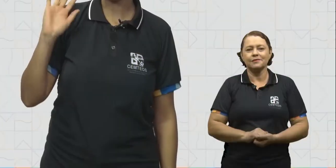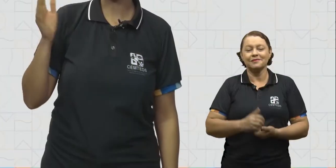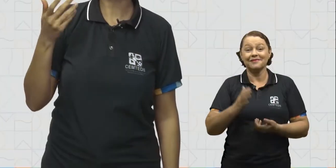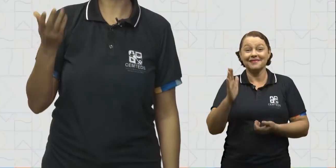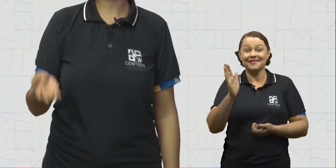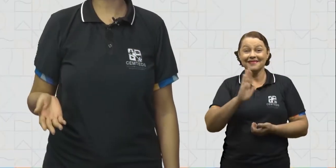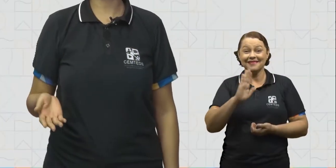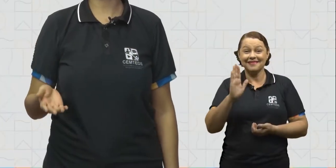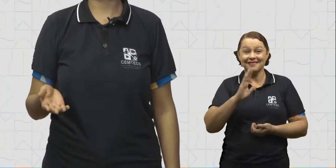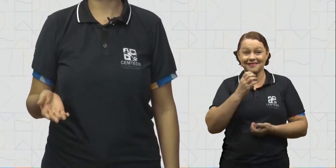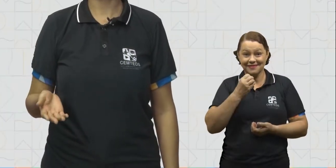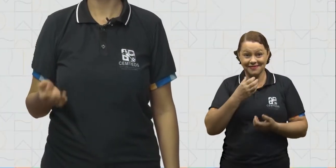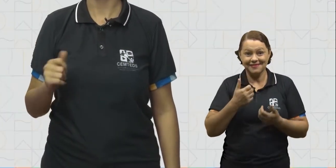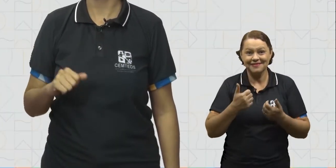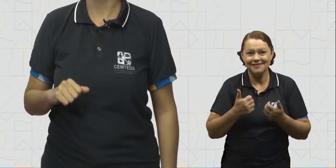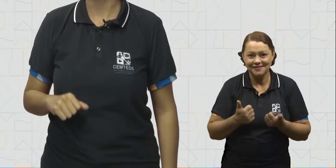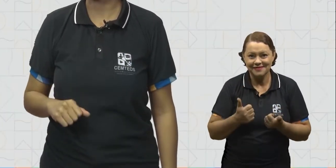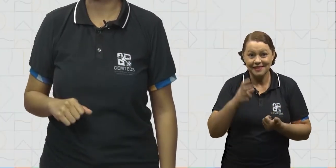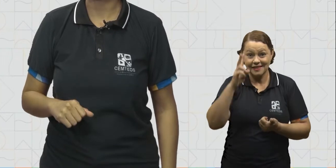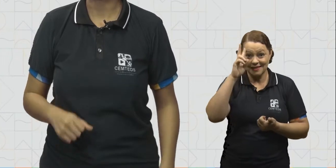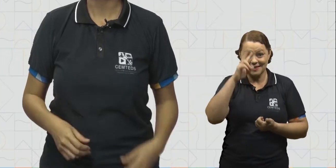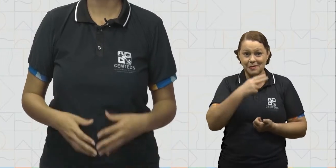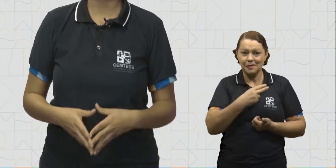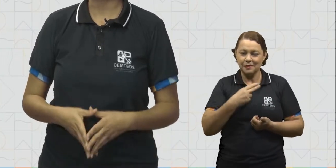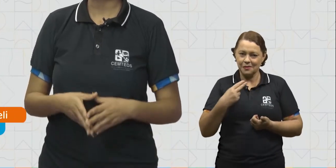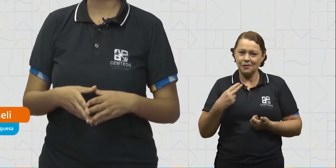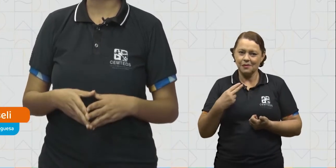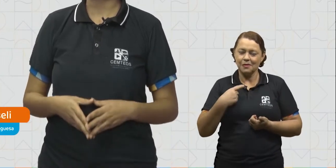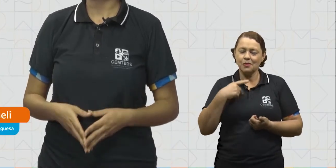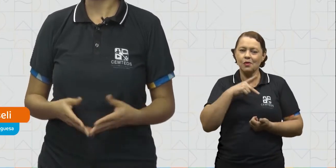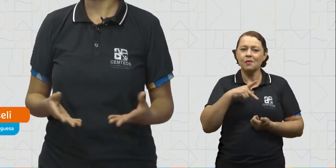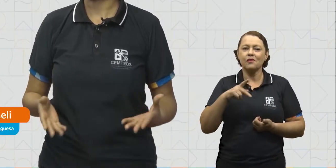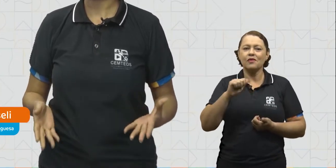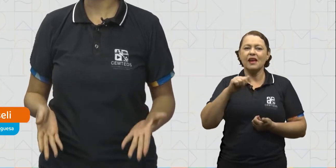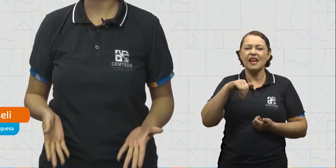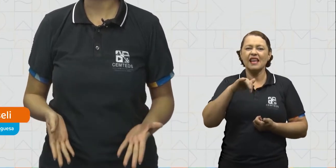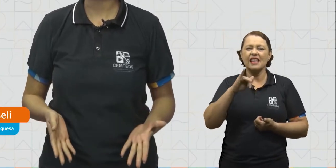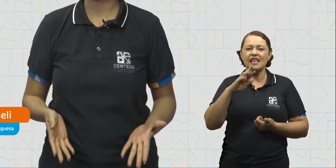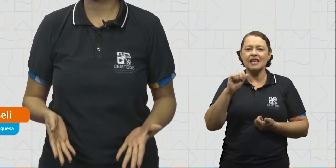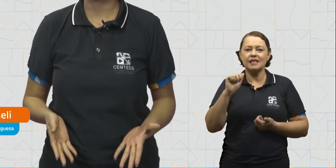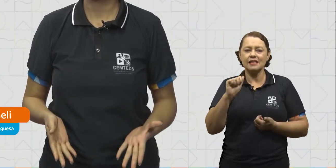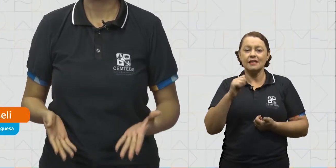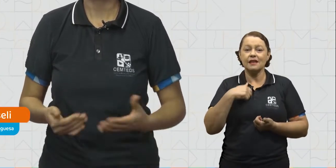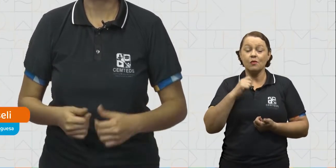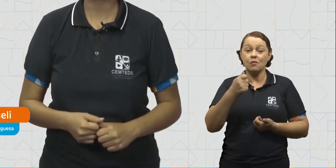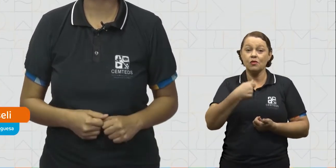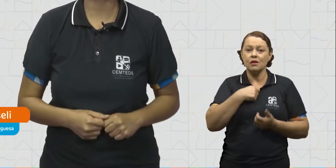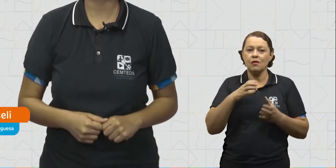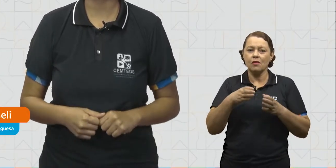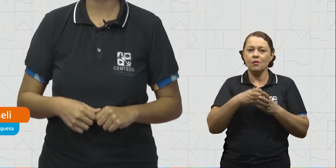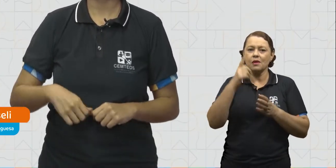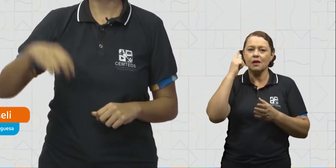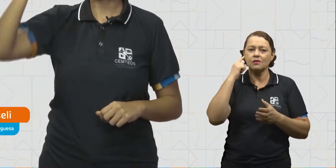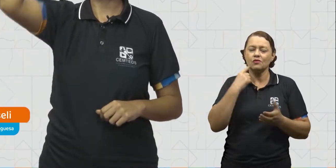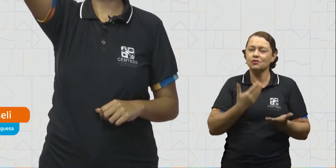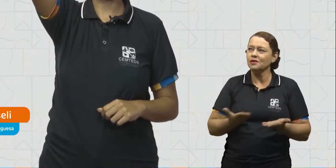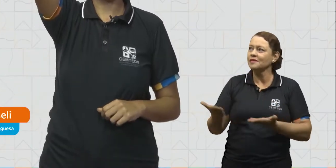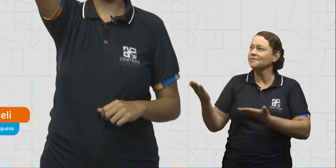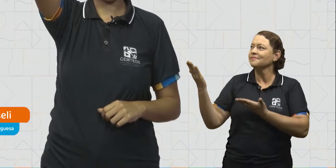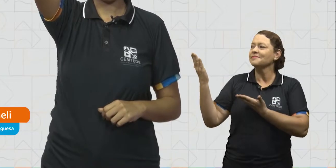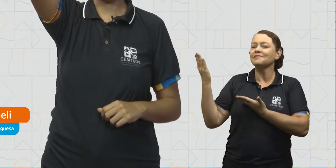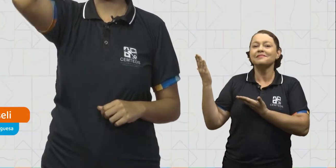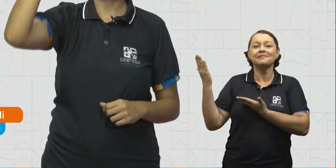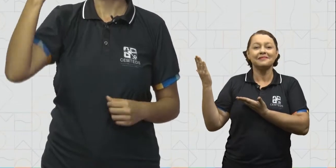Olá, como você está? Lembra o meu nome? Sou a professora Arícia Gisele. O meu sinal na comunidade